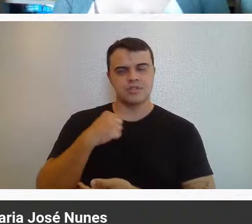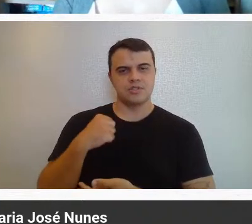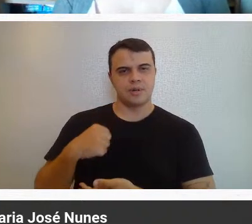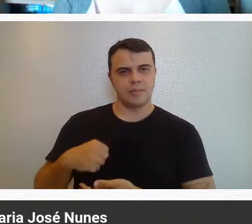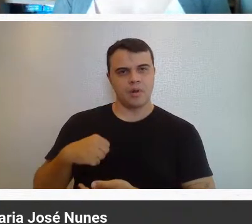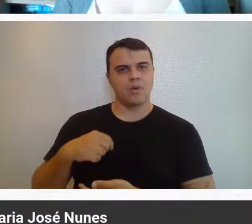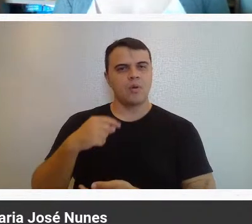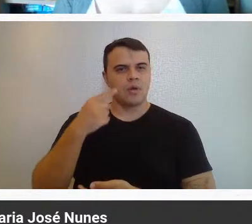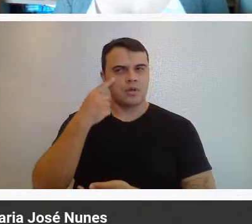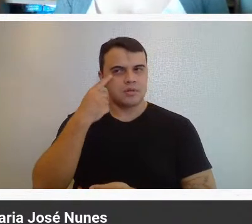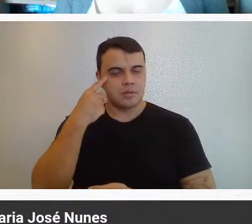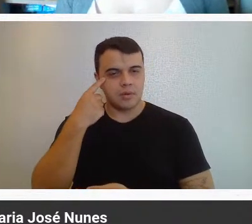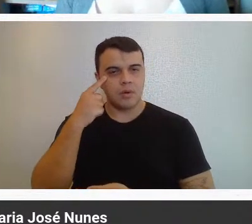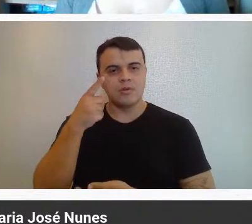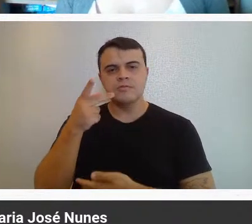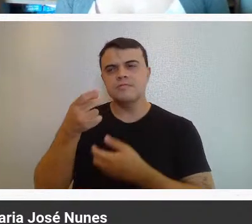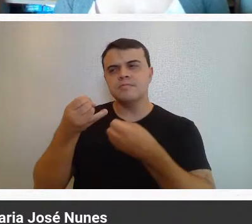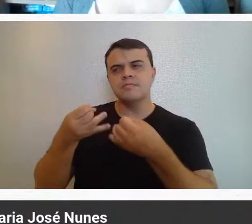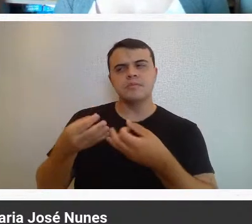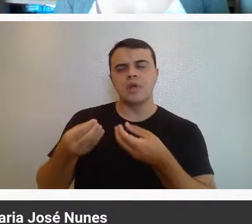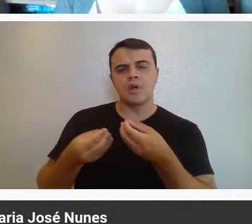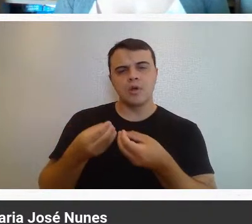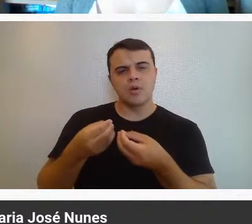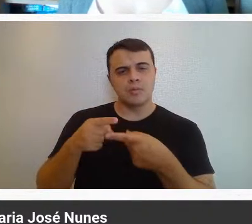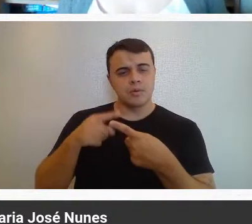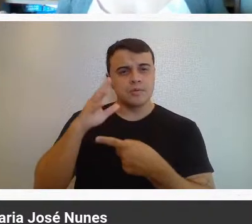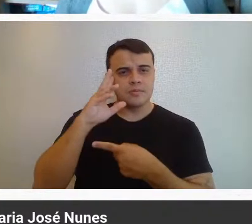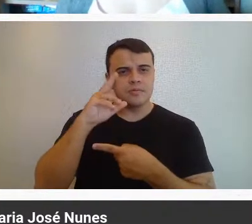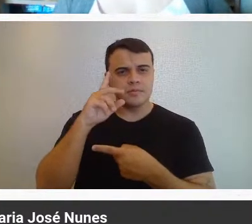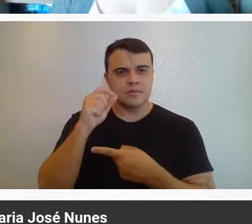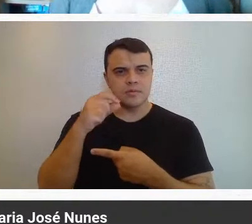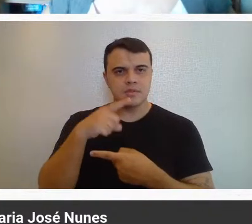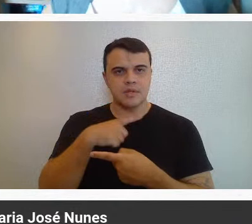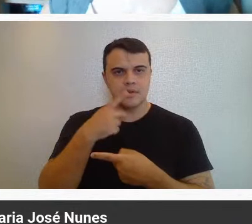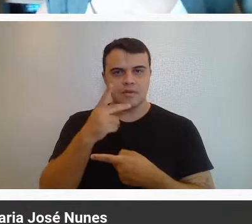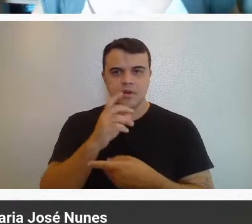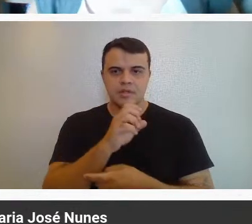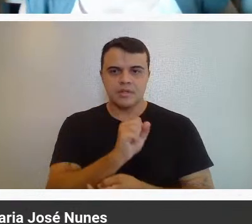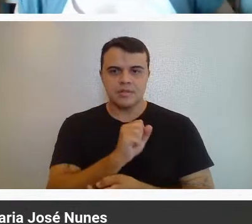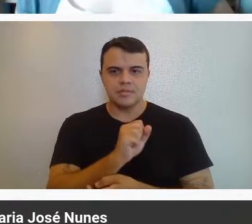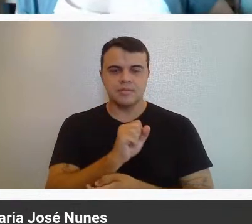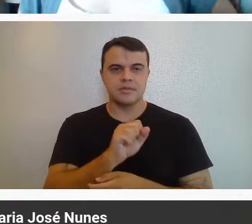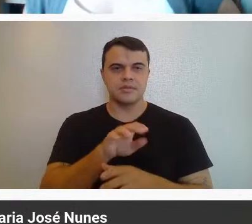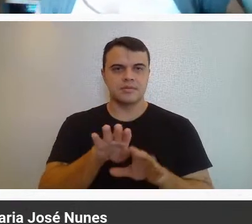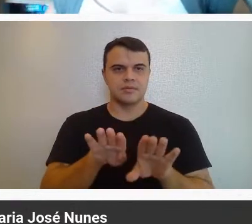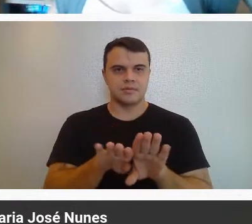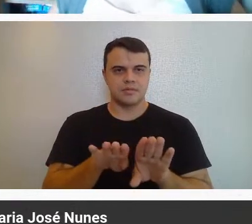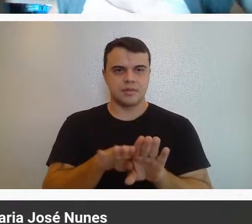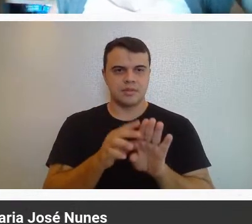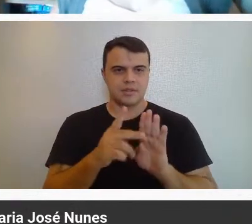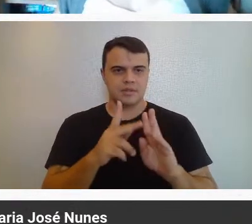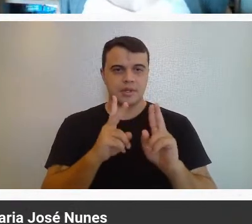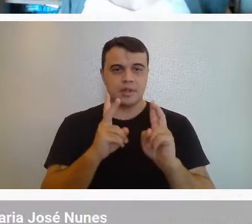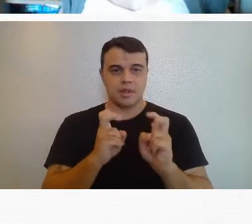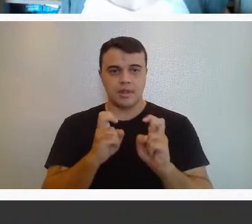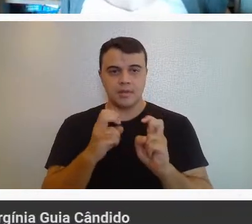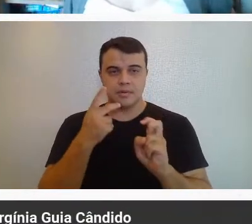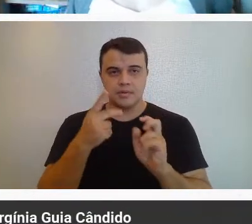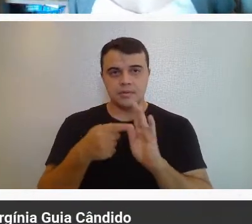da China, queria que vocês comentassem um pouco mais sobre isso, a gente passou rapidinho por esse tema na